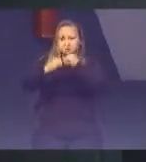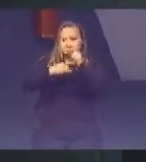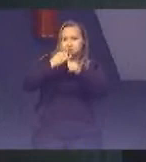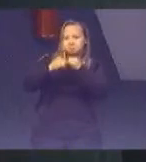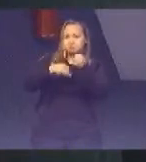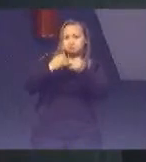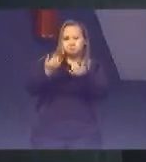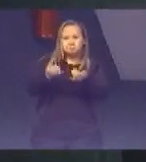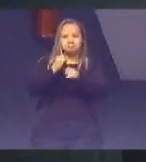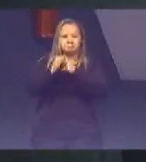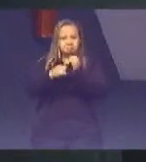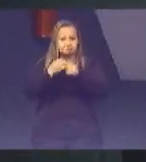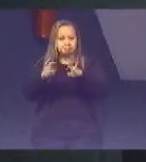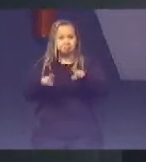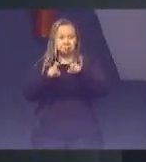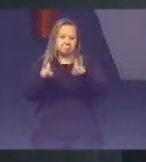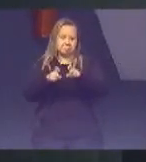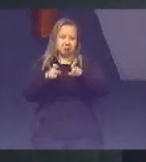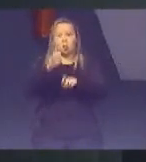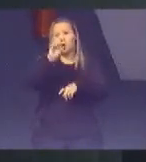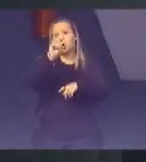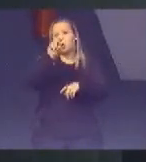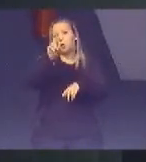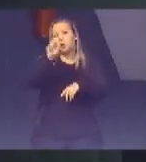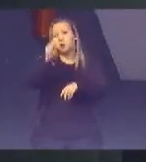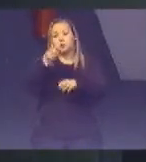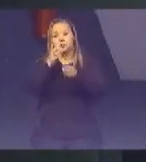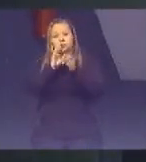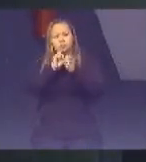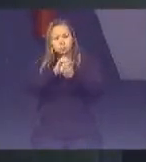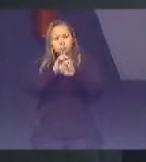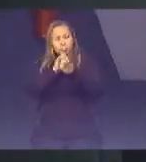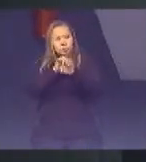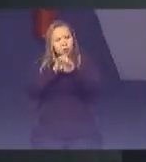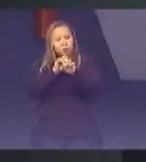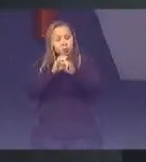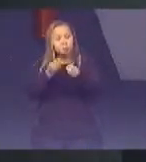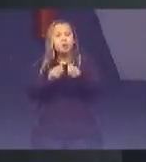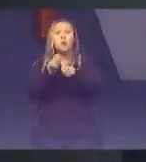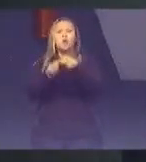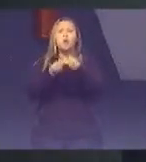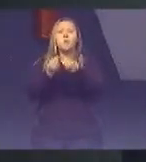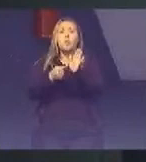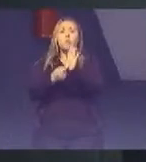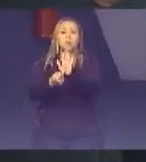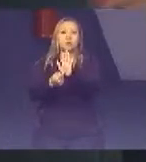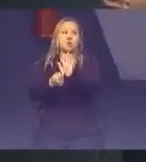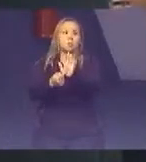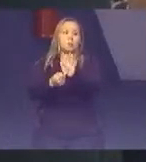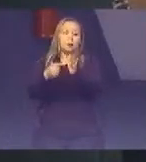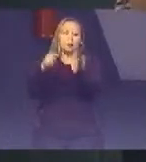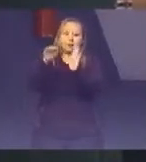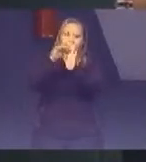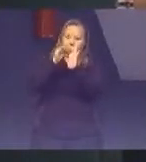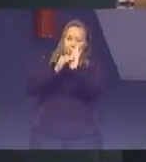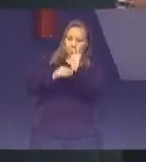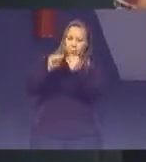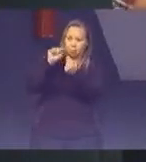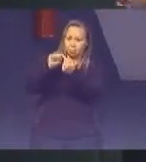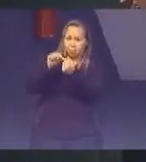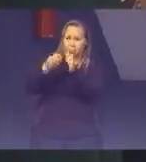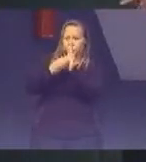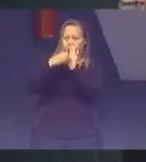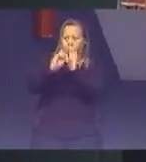ODS Porque os ODS É que estão Orientando De que forma Nós podemos Mostrar As metas E indicadores Do poder judiciário